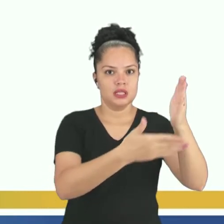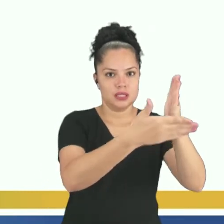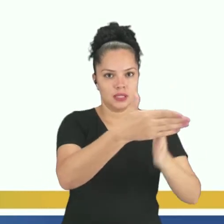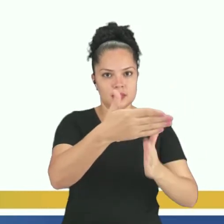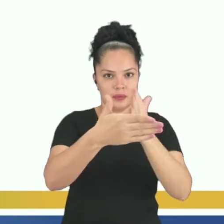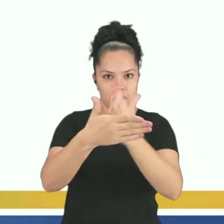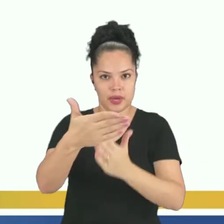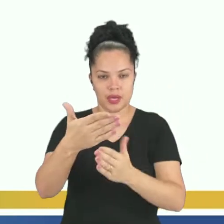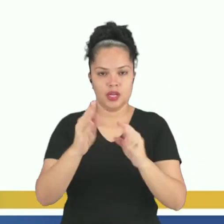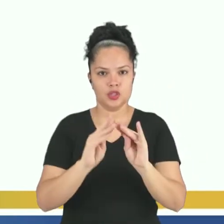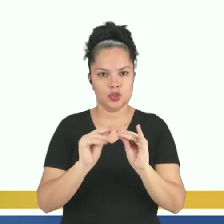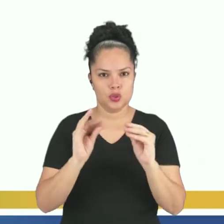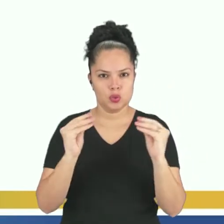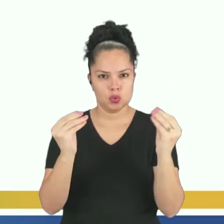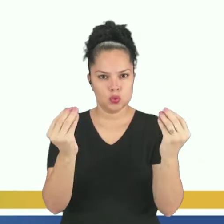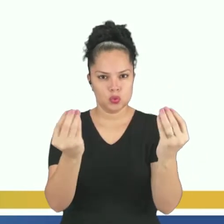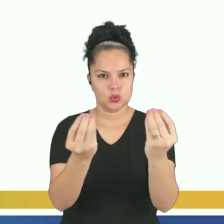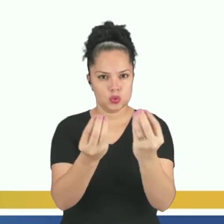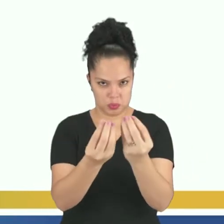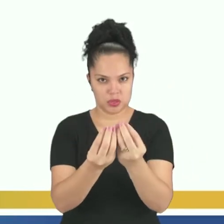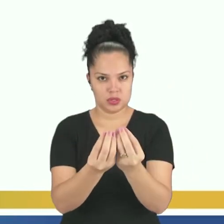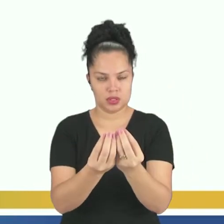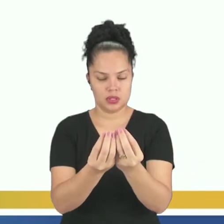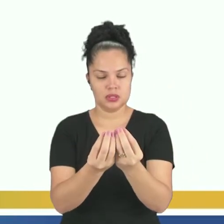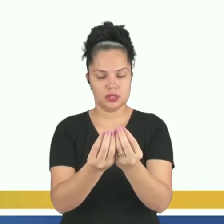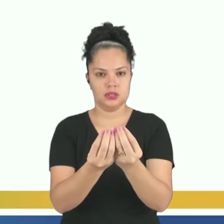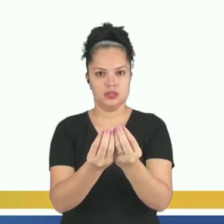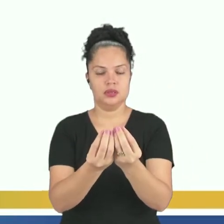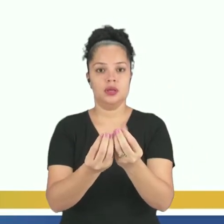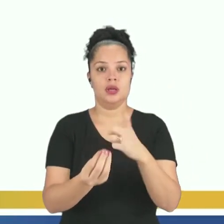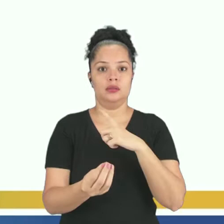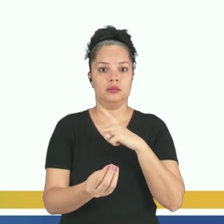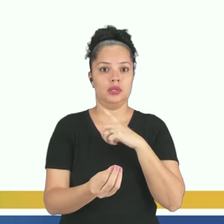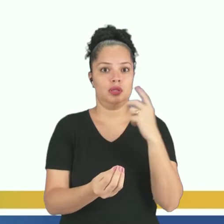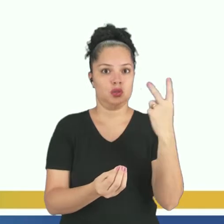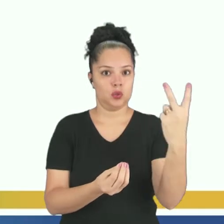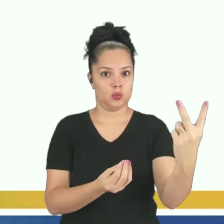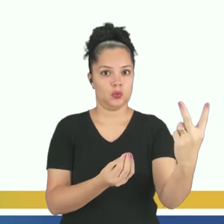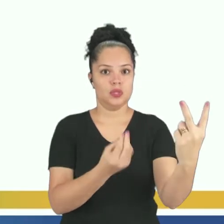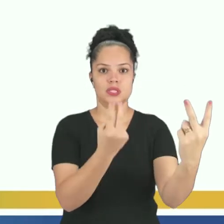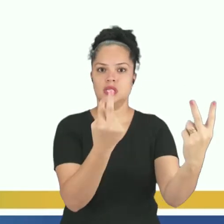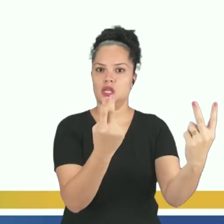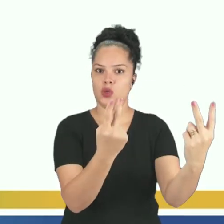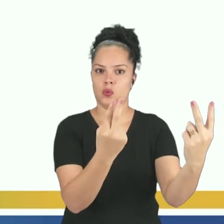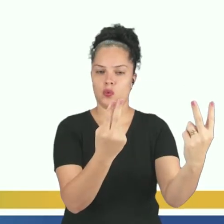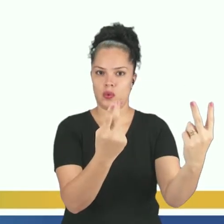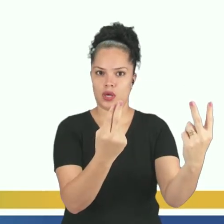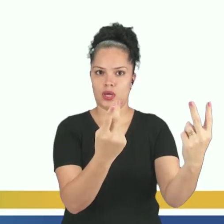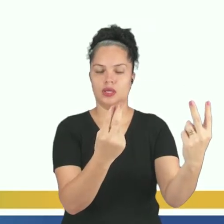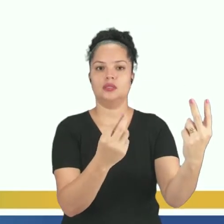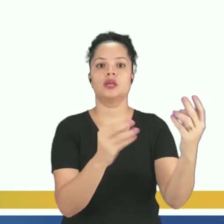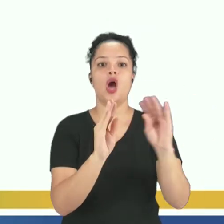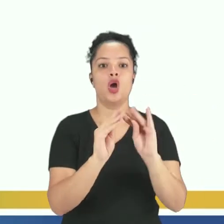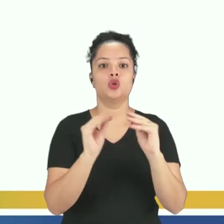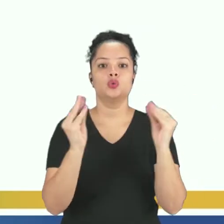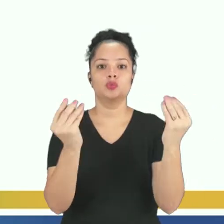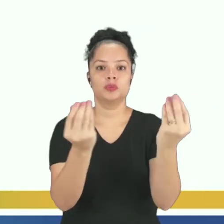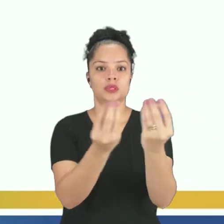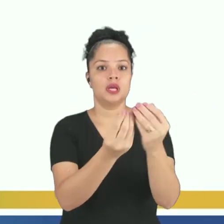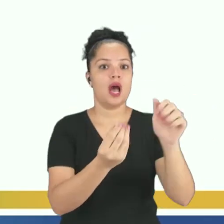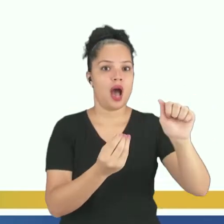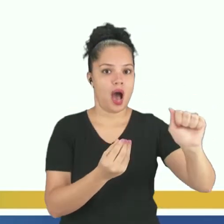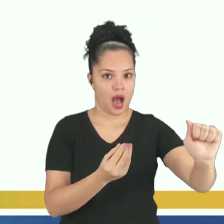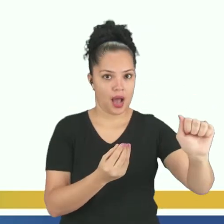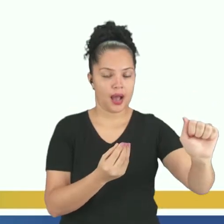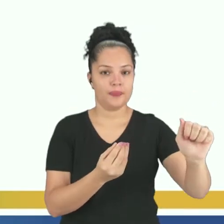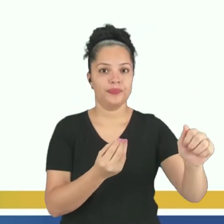solução, dessa substância originada, formada, duas partes iguais são de substância A e outras